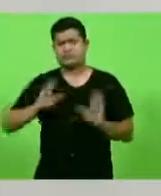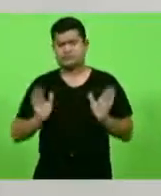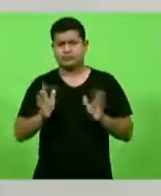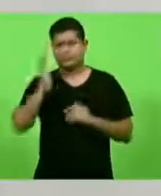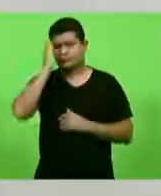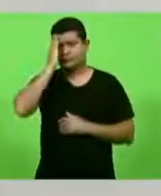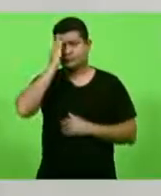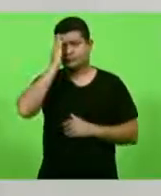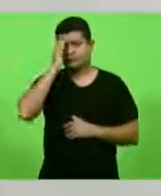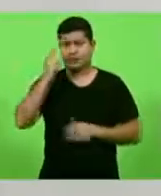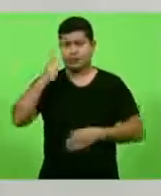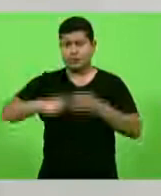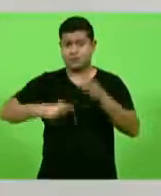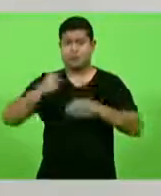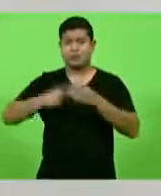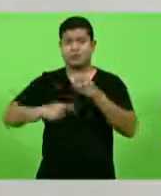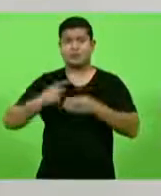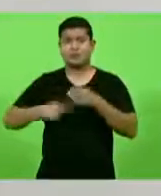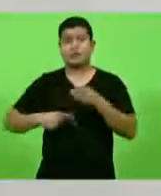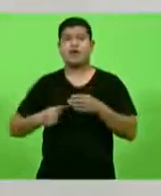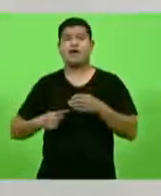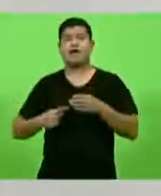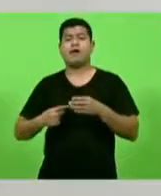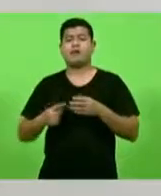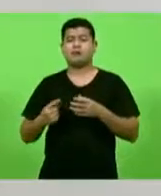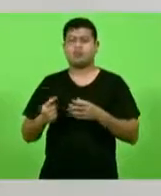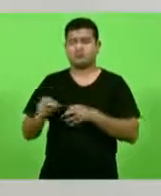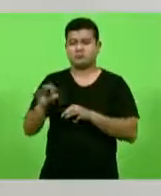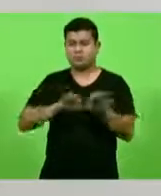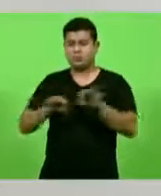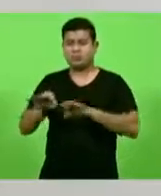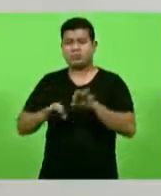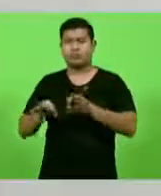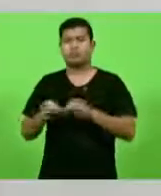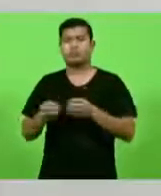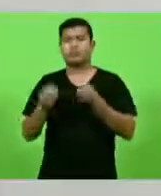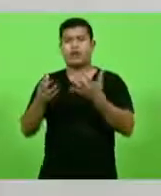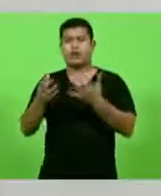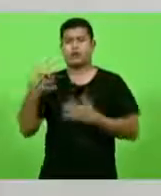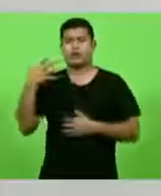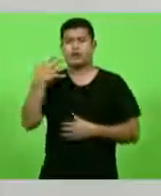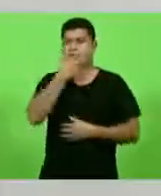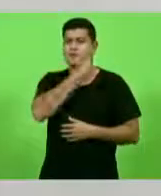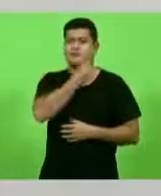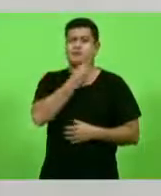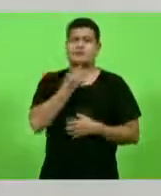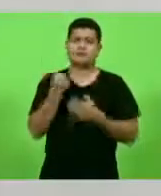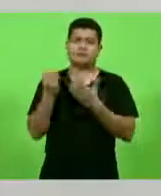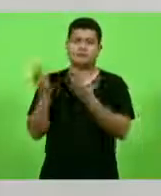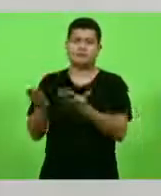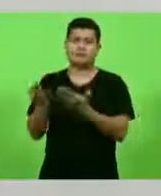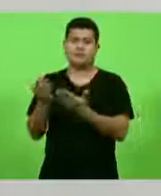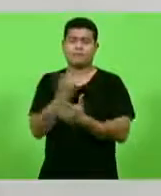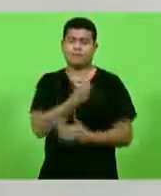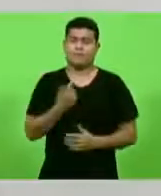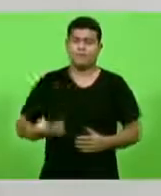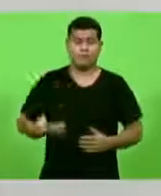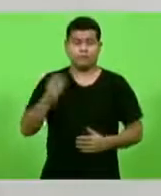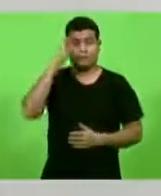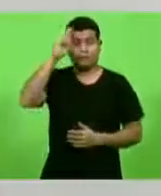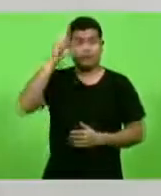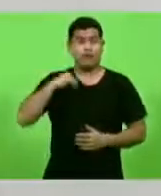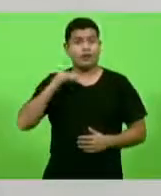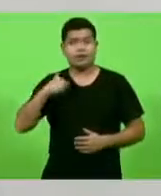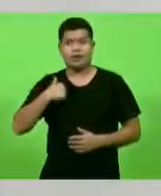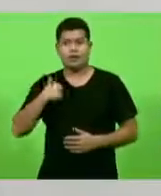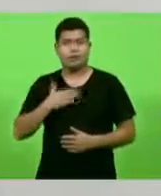comissão foi montada para salvar o governador Moisés. Eu estava desacreditado. Uma surpresa, conseguimos